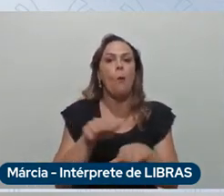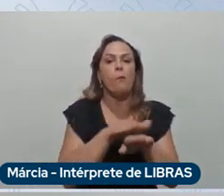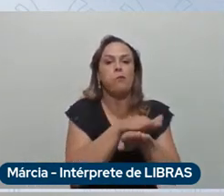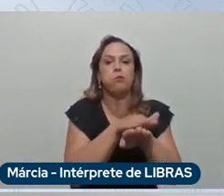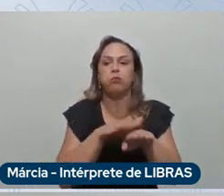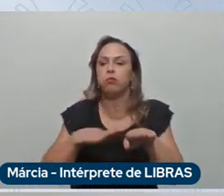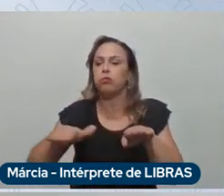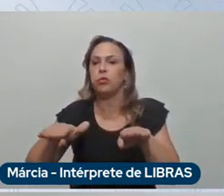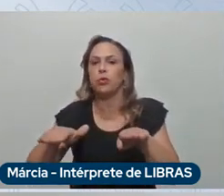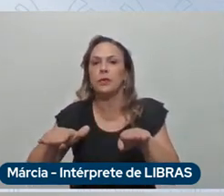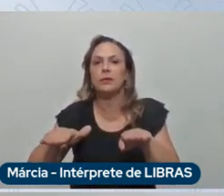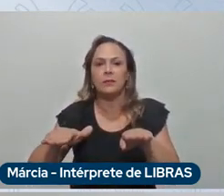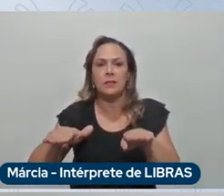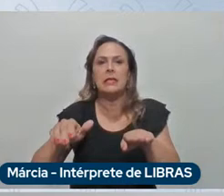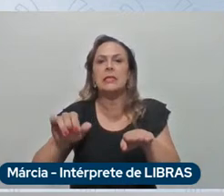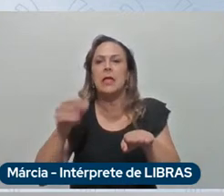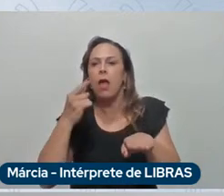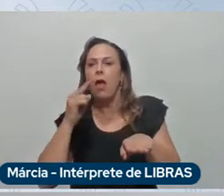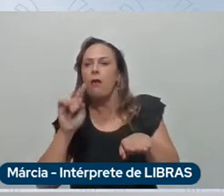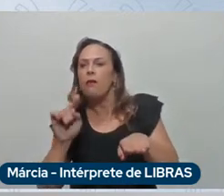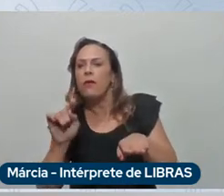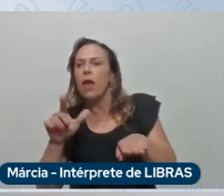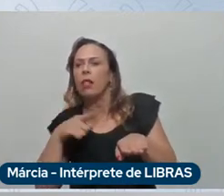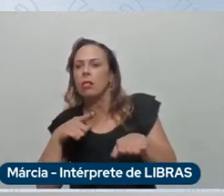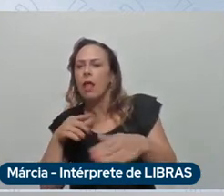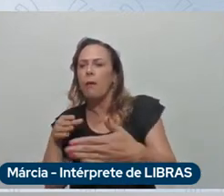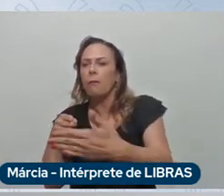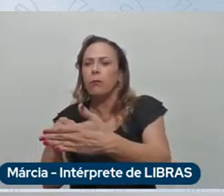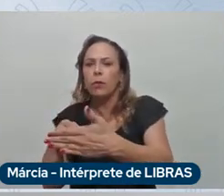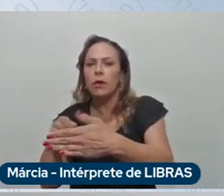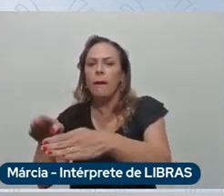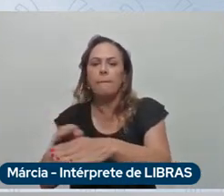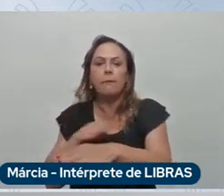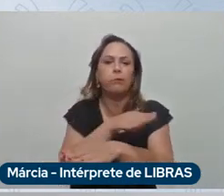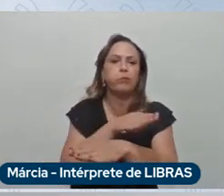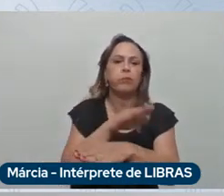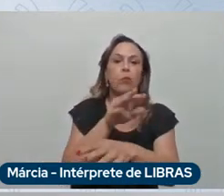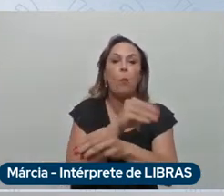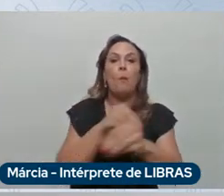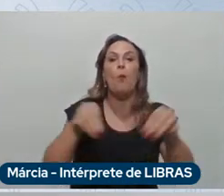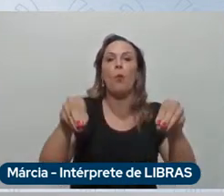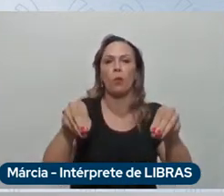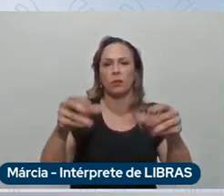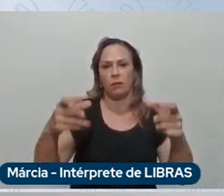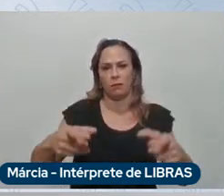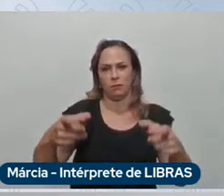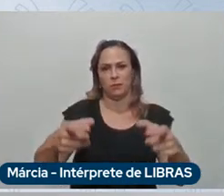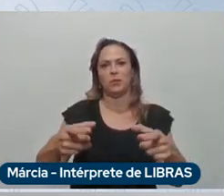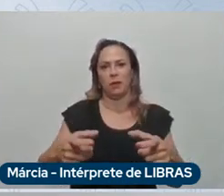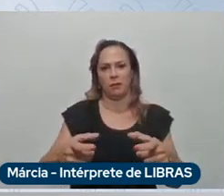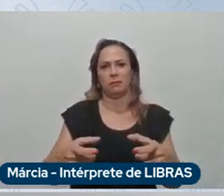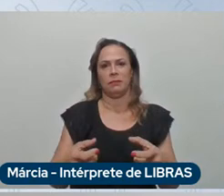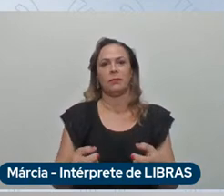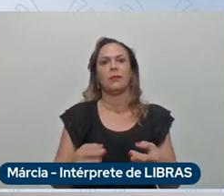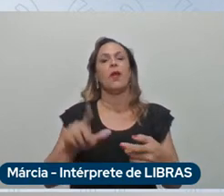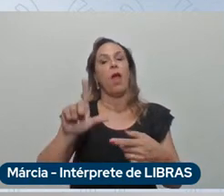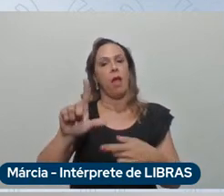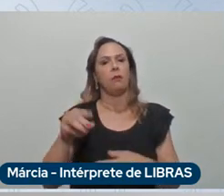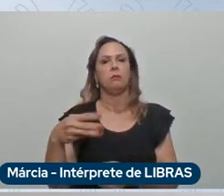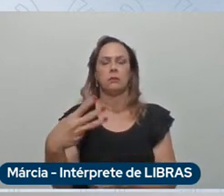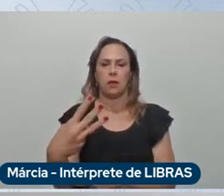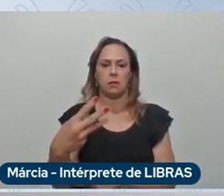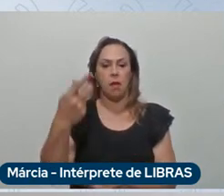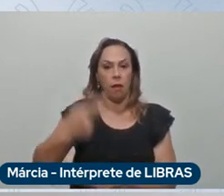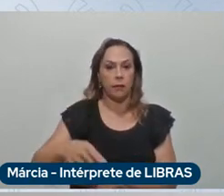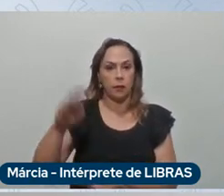própria faixa faz isso de uma forma autônoma no Brasil o primeiro carro com níveis mais